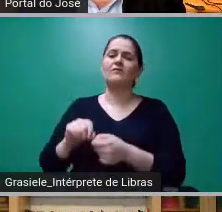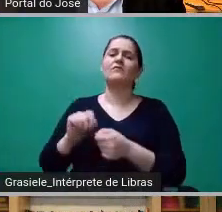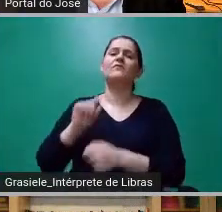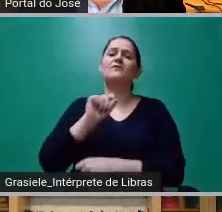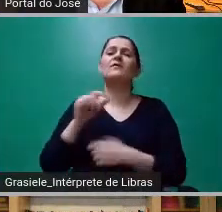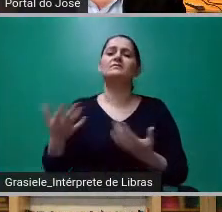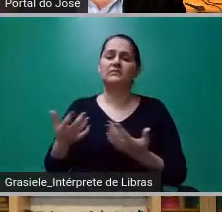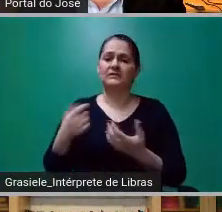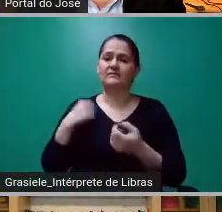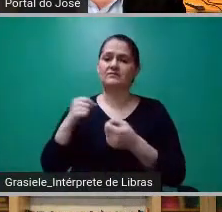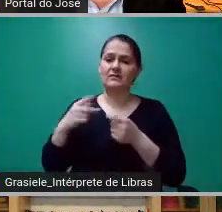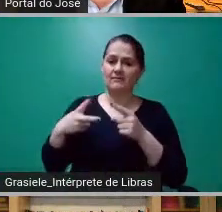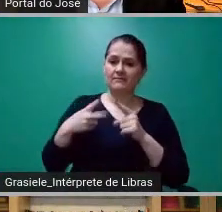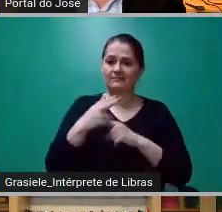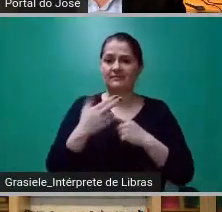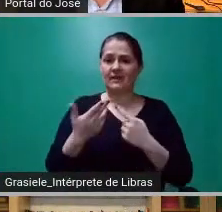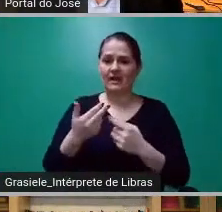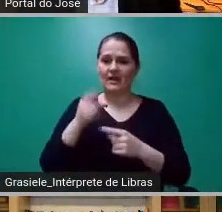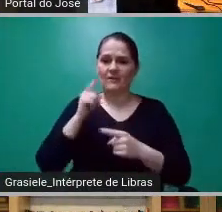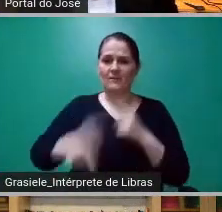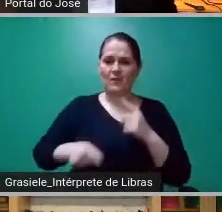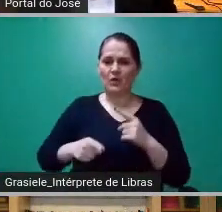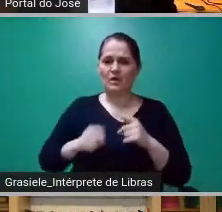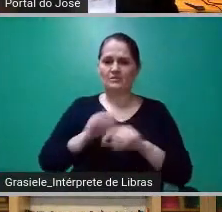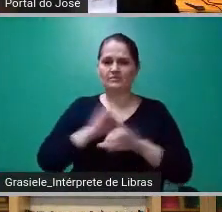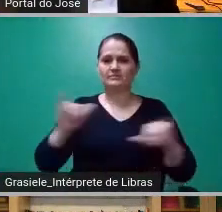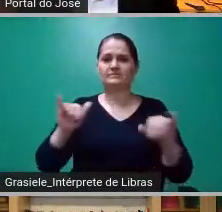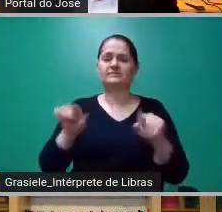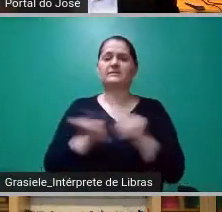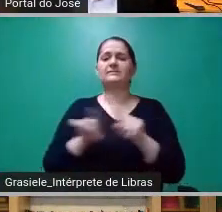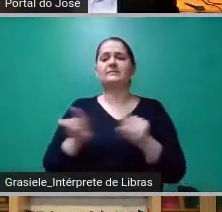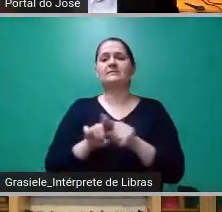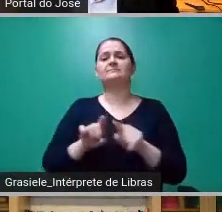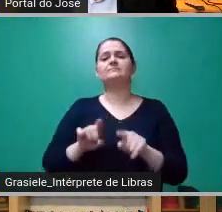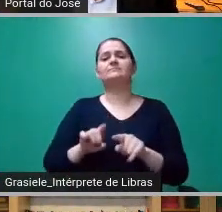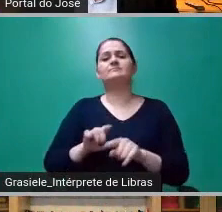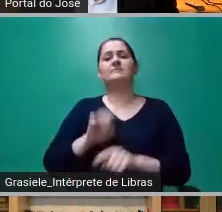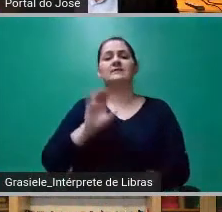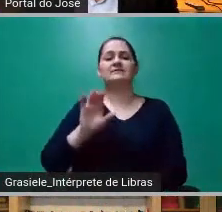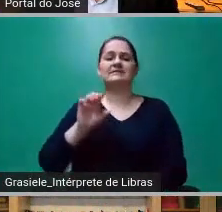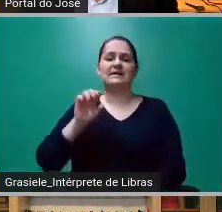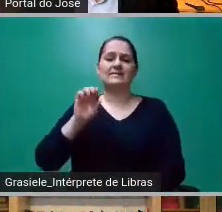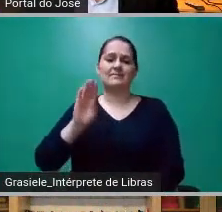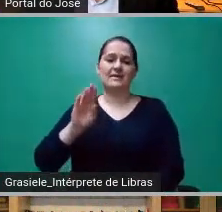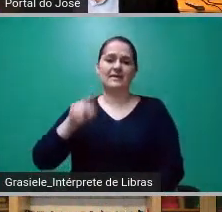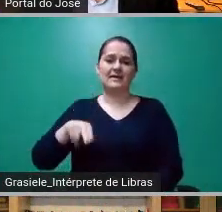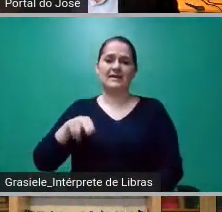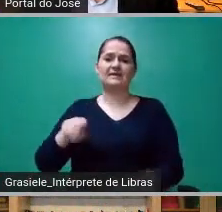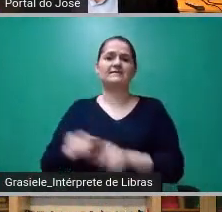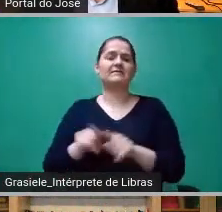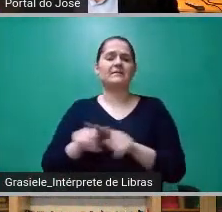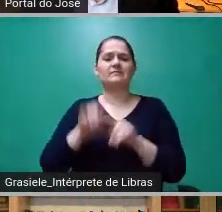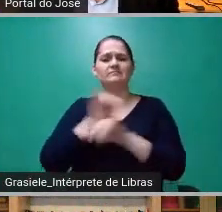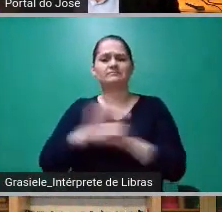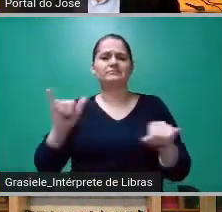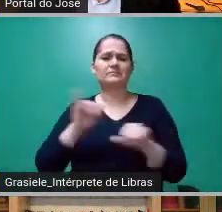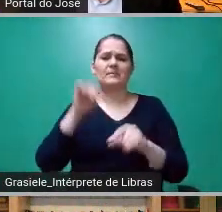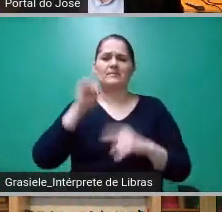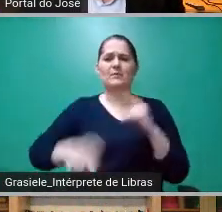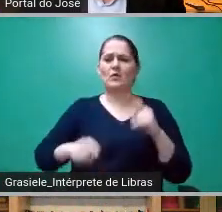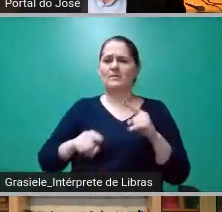Valor Econômico, editando regulamentos na CBN para impedir a publicação de balanço dos grandes jornais. Enfim,